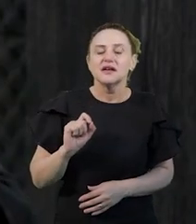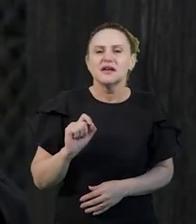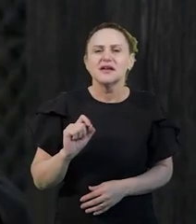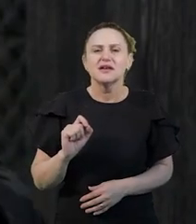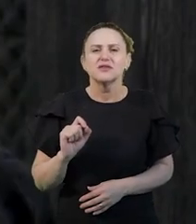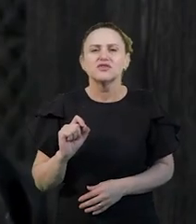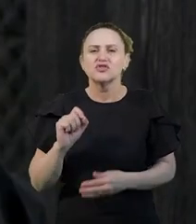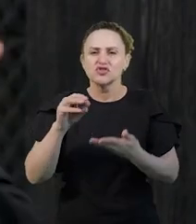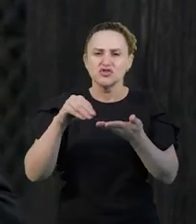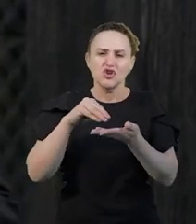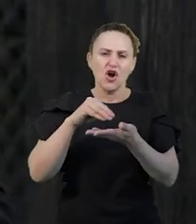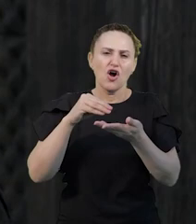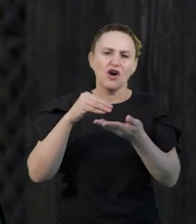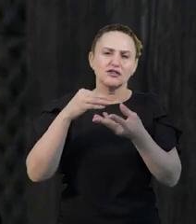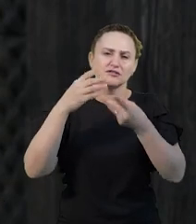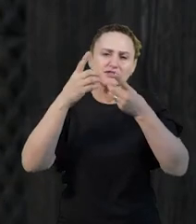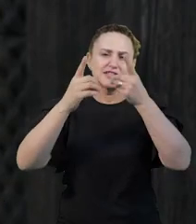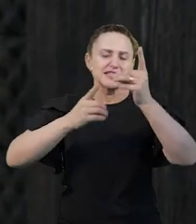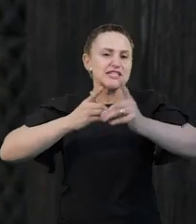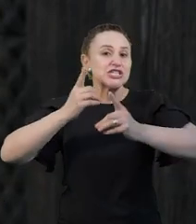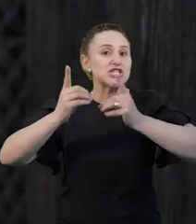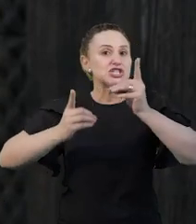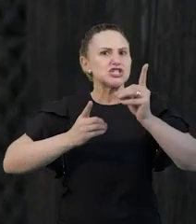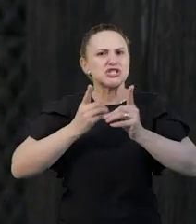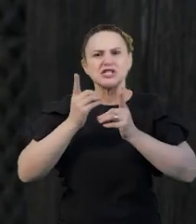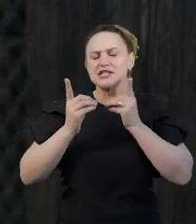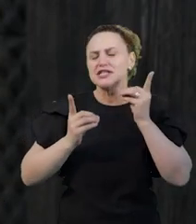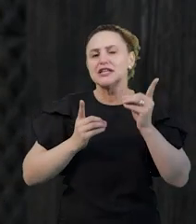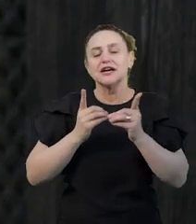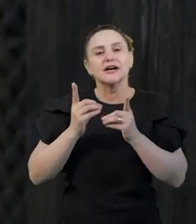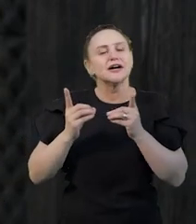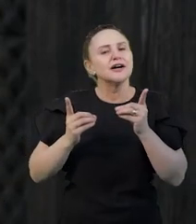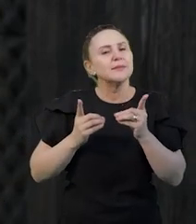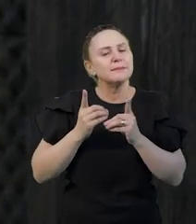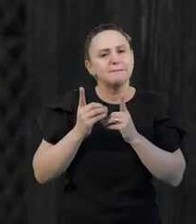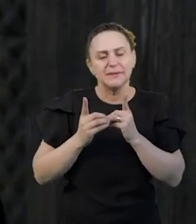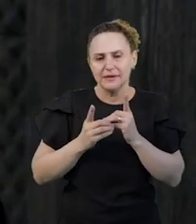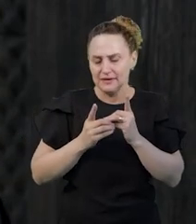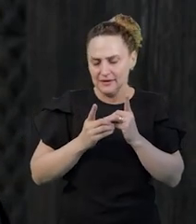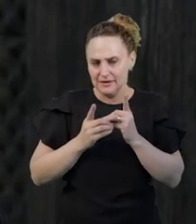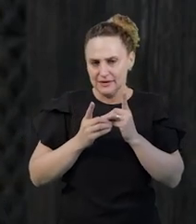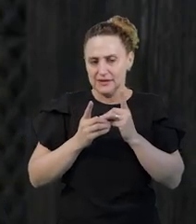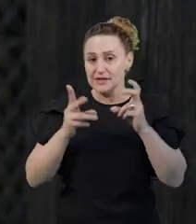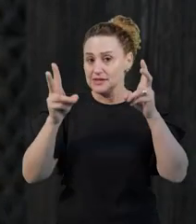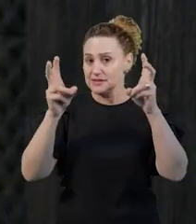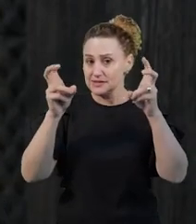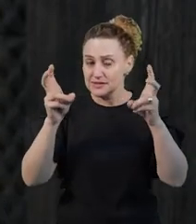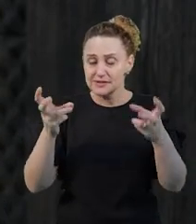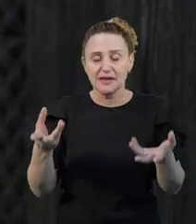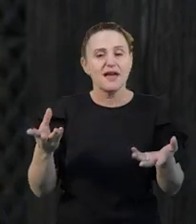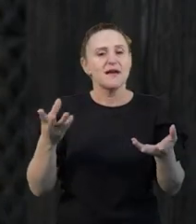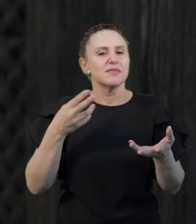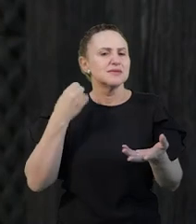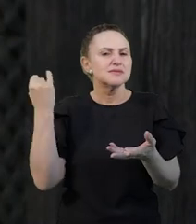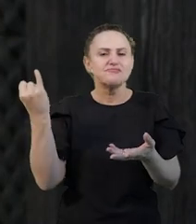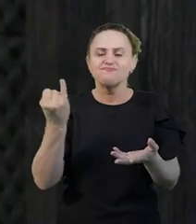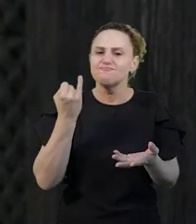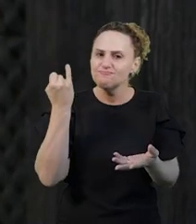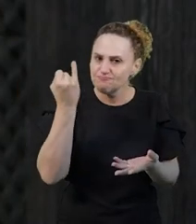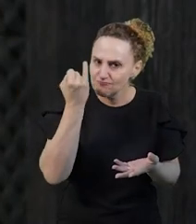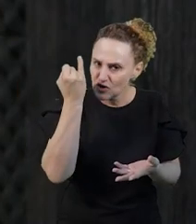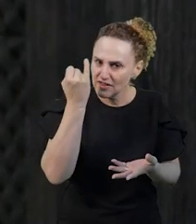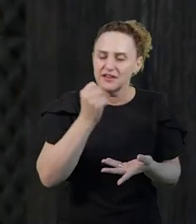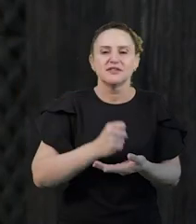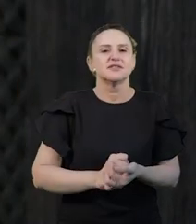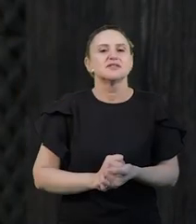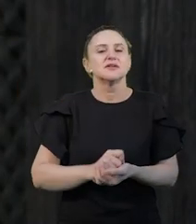lúdicos, tem a ludicidade, tem esse aspecto. Os temas também, eles são extremamente importantes. Então, o